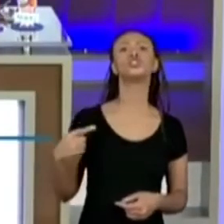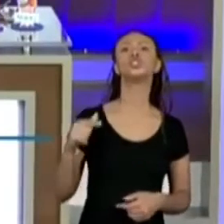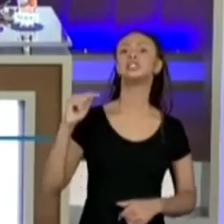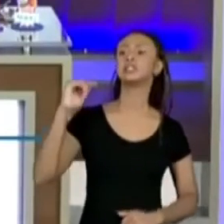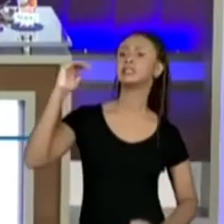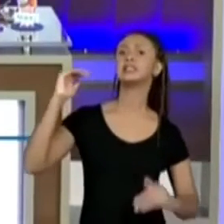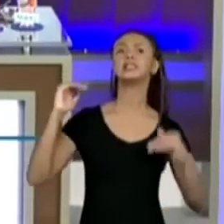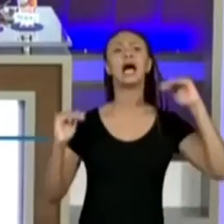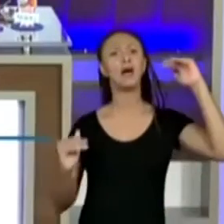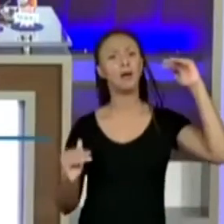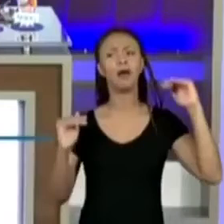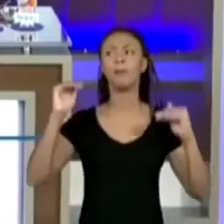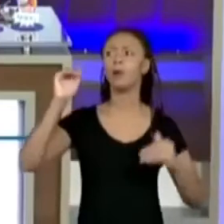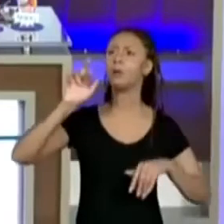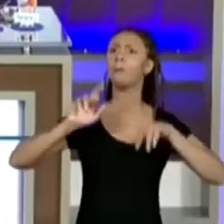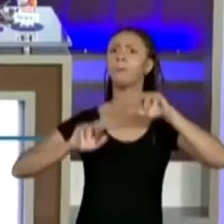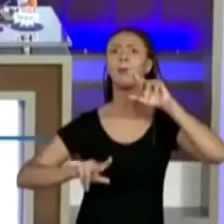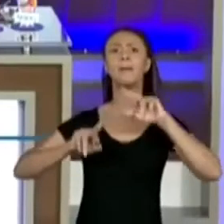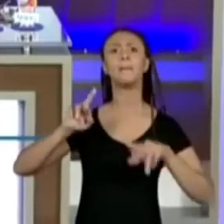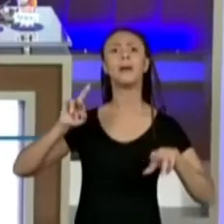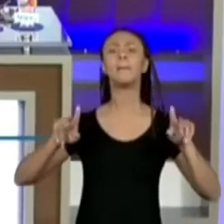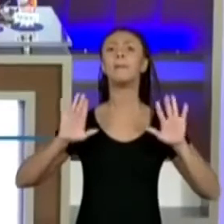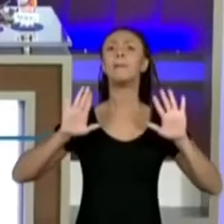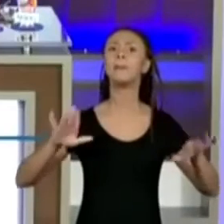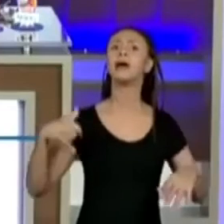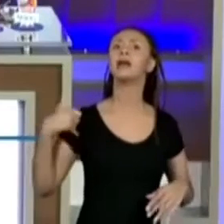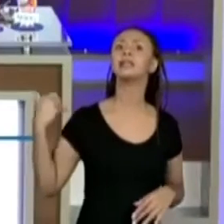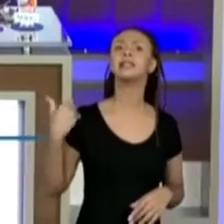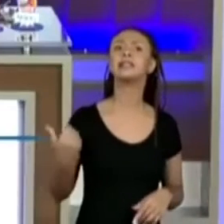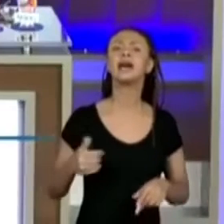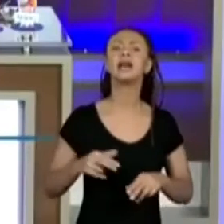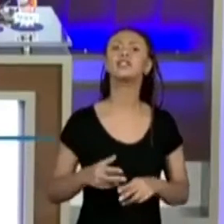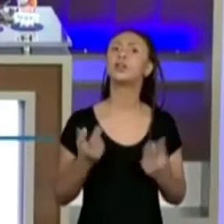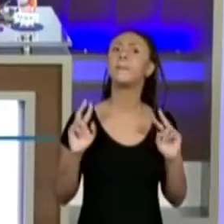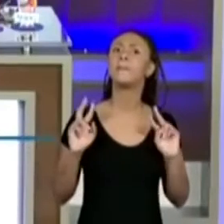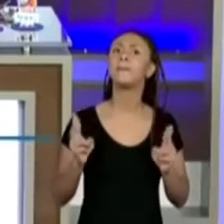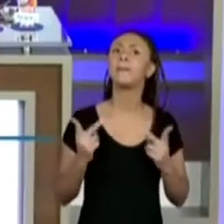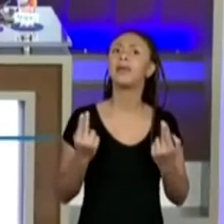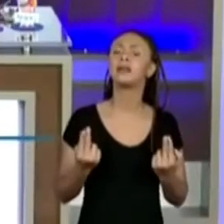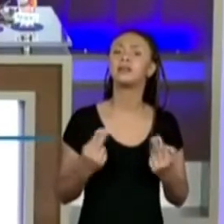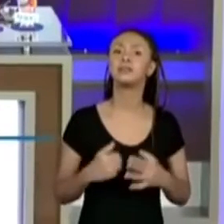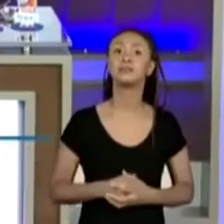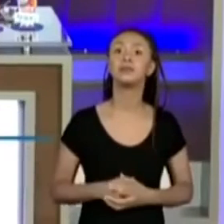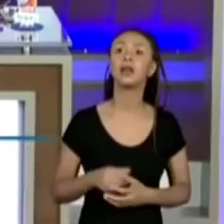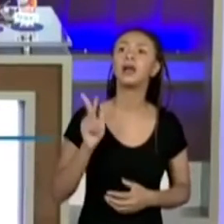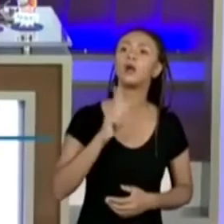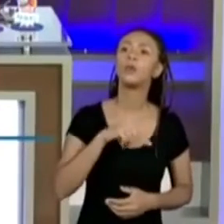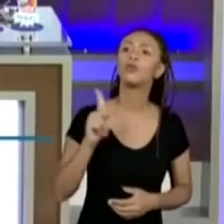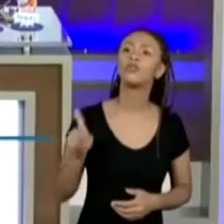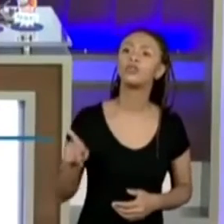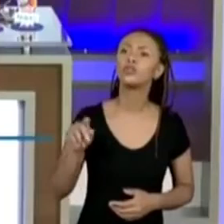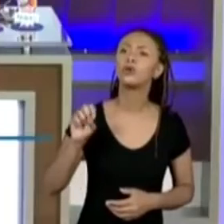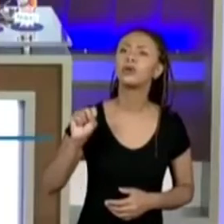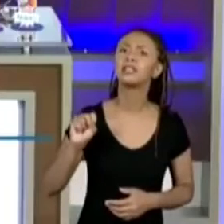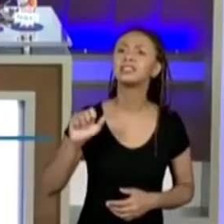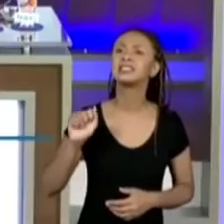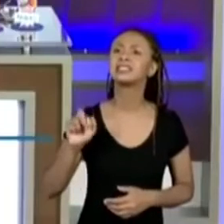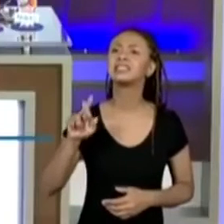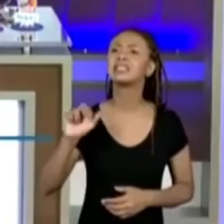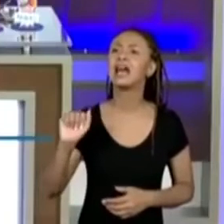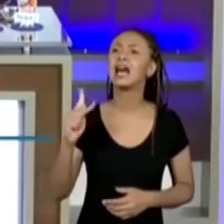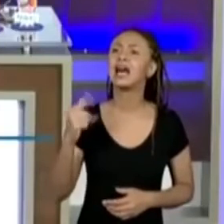diferentes, mesmo tendo a mesma idade? A professora Sália